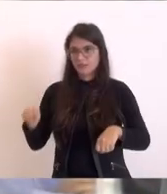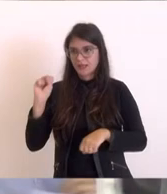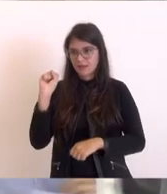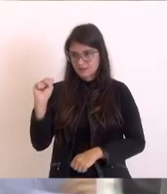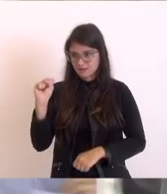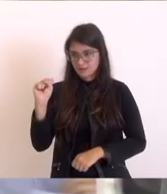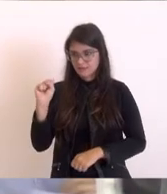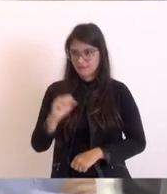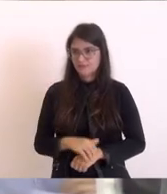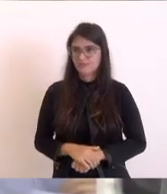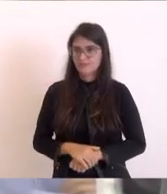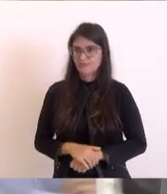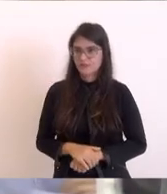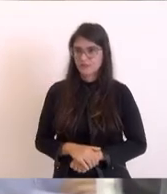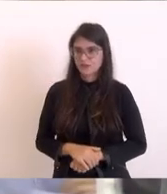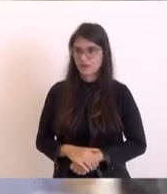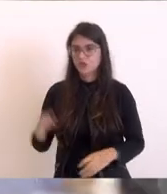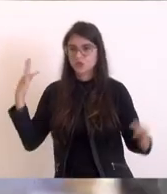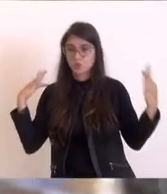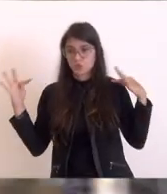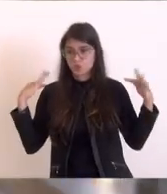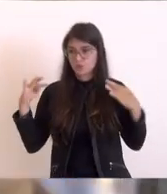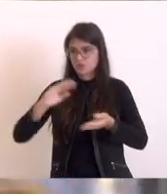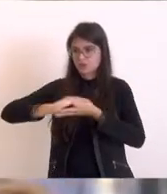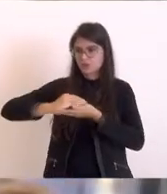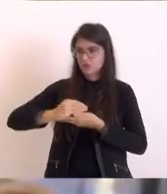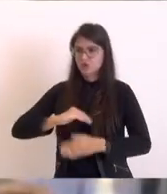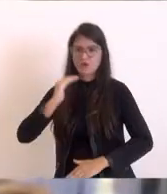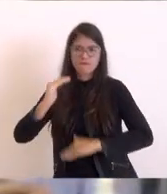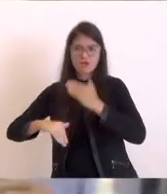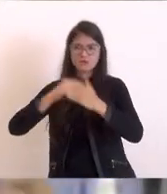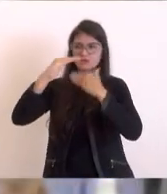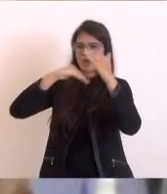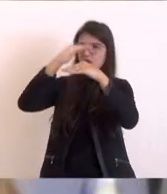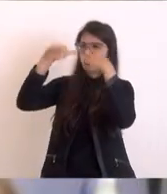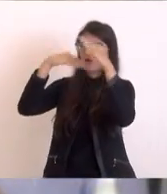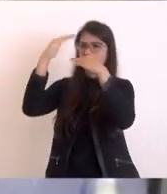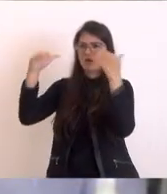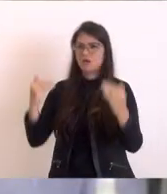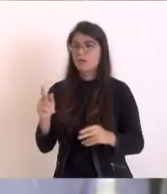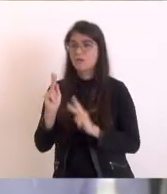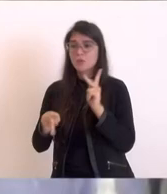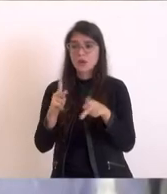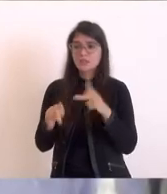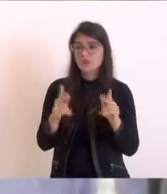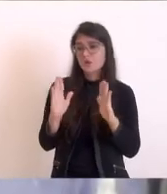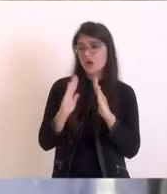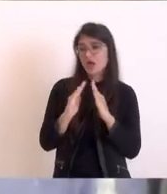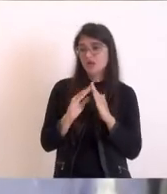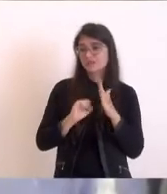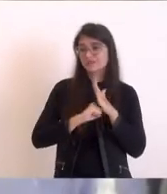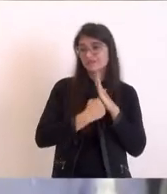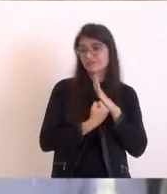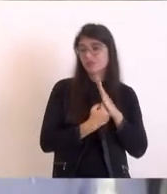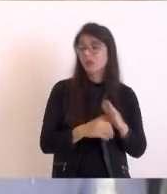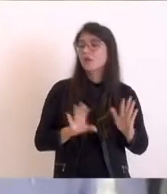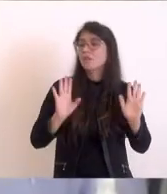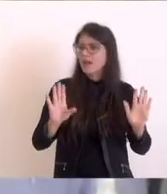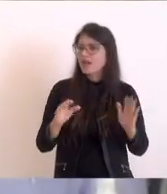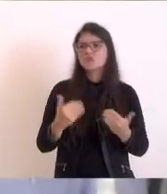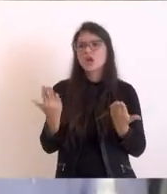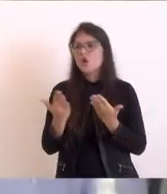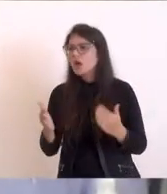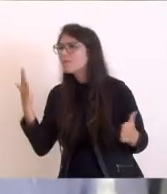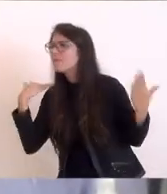Se a Rida Azosta, o turismo começou a avançar, aquela população que não saía de casa, que vivia coada, todo